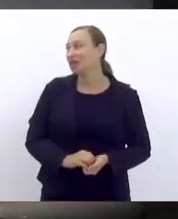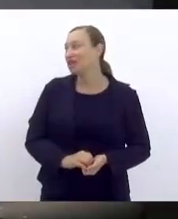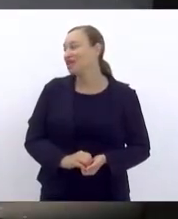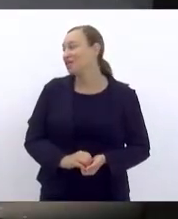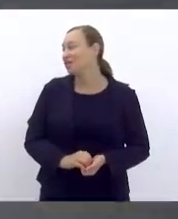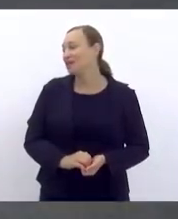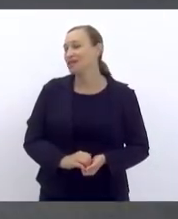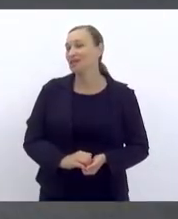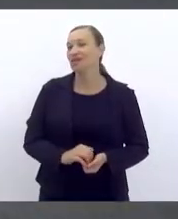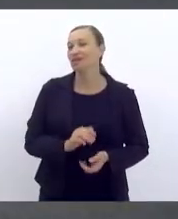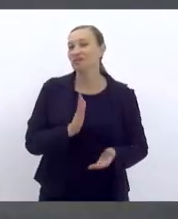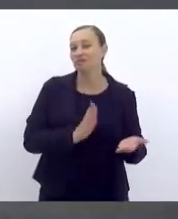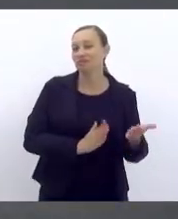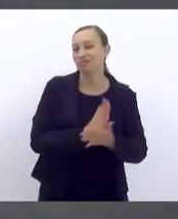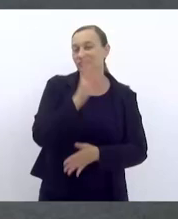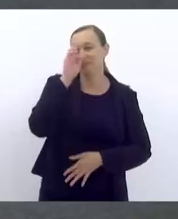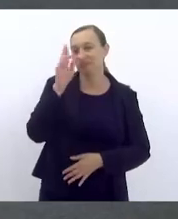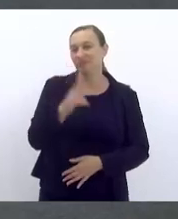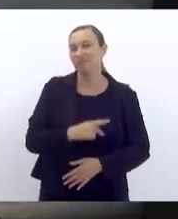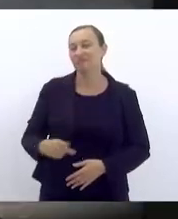favorável senhora presidenta